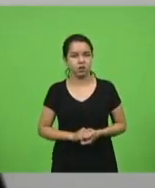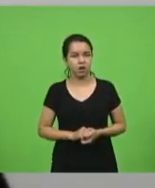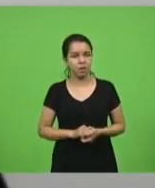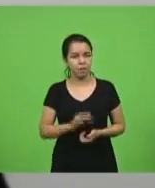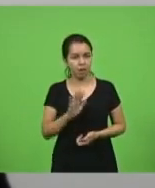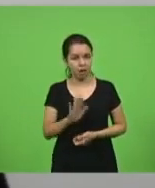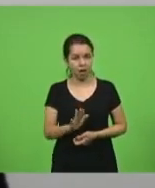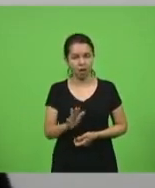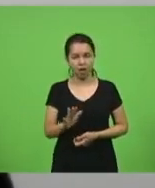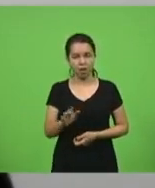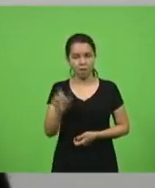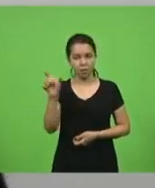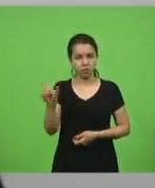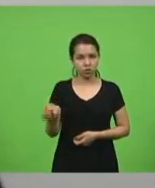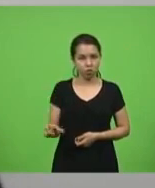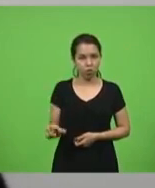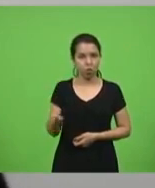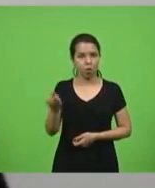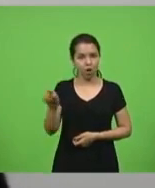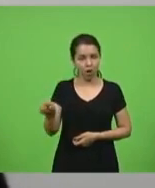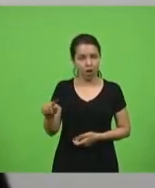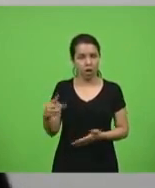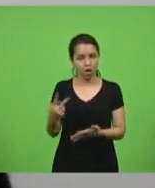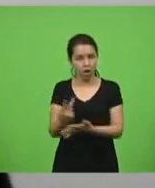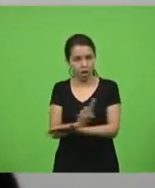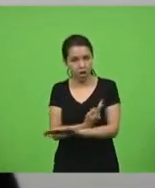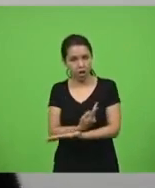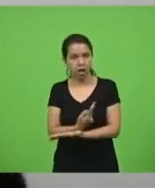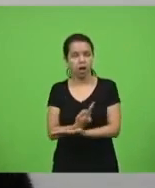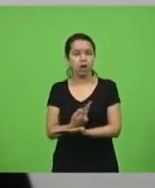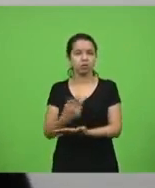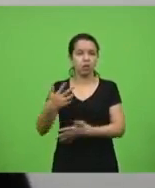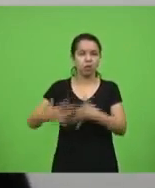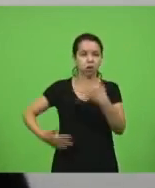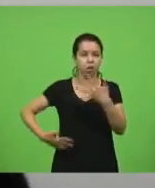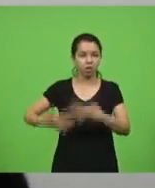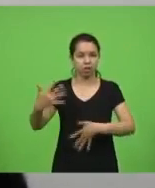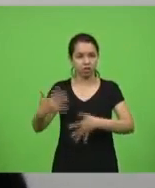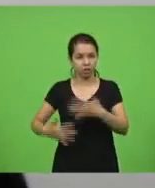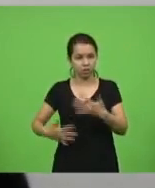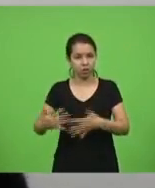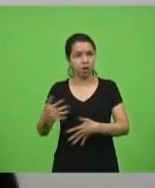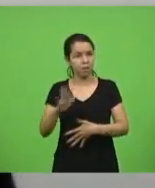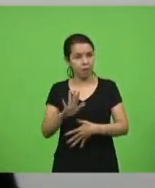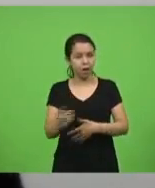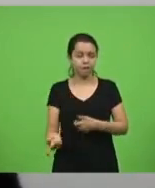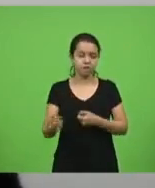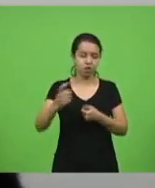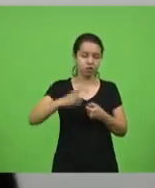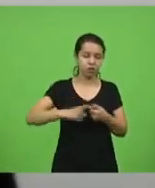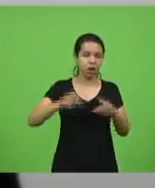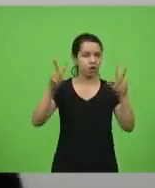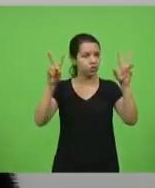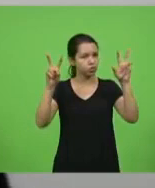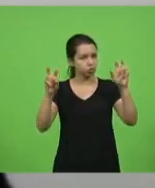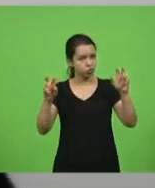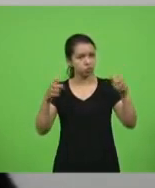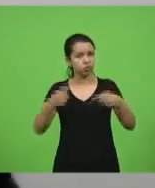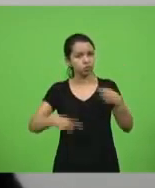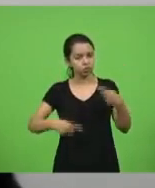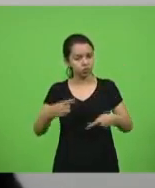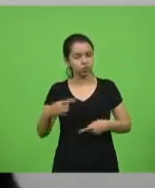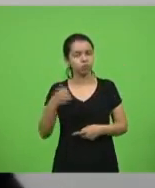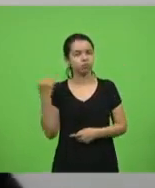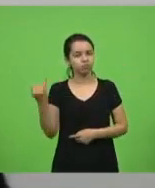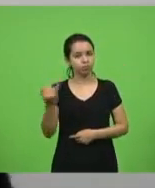atrapalhada ou tentou se locupletar em algum processo que a gente não possa voltar a esse assunto que é importante, nós precisamos